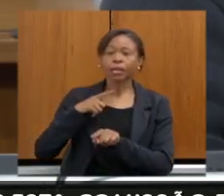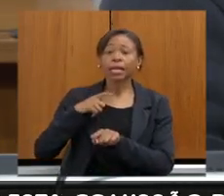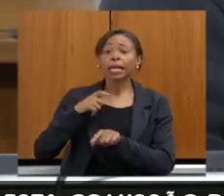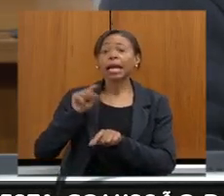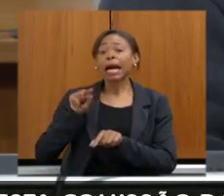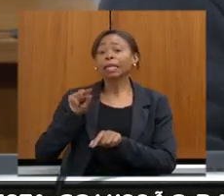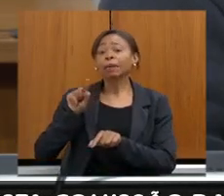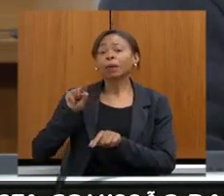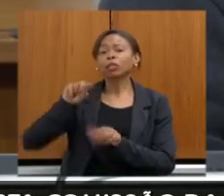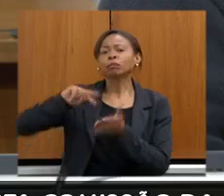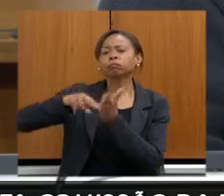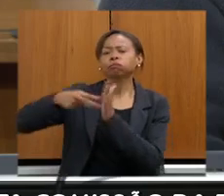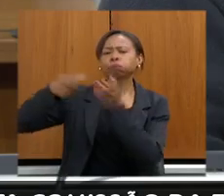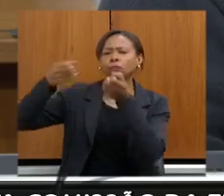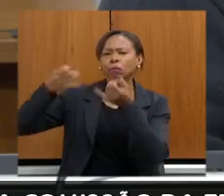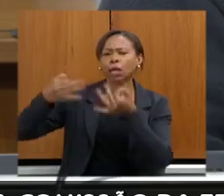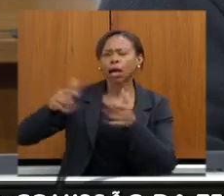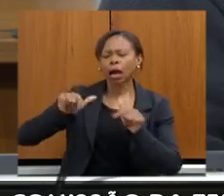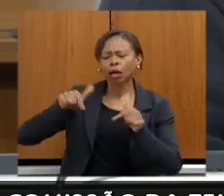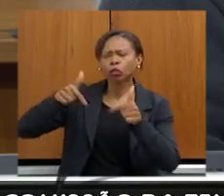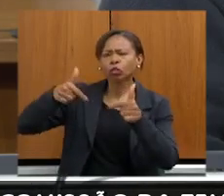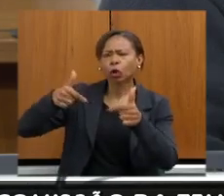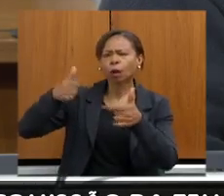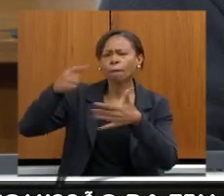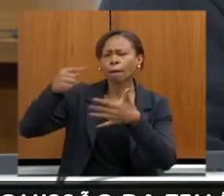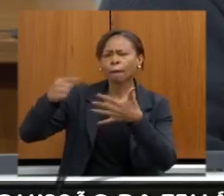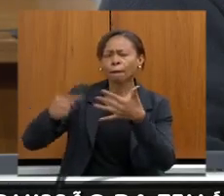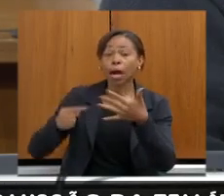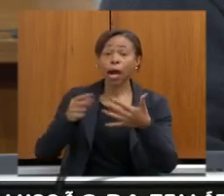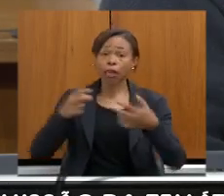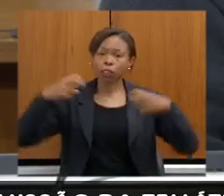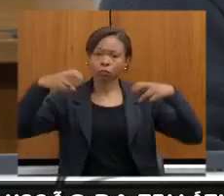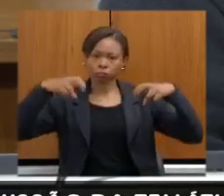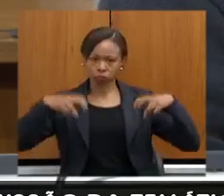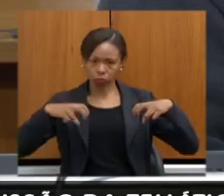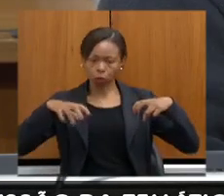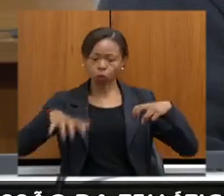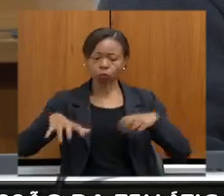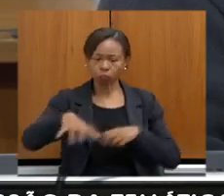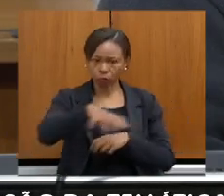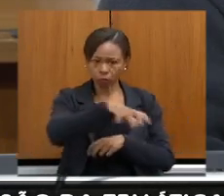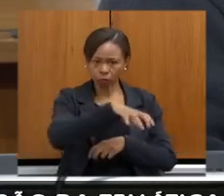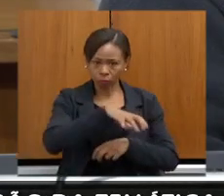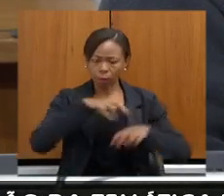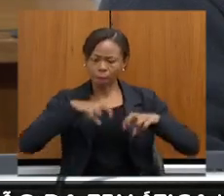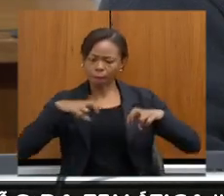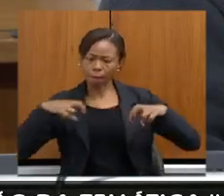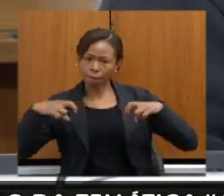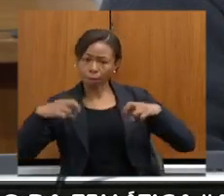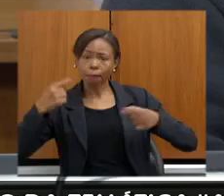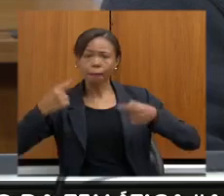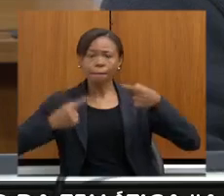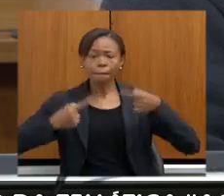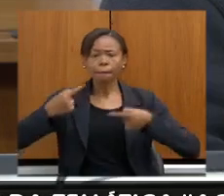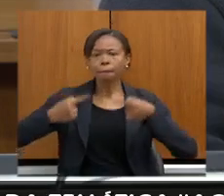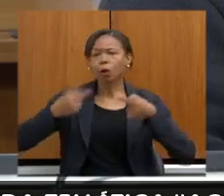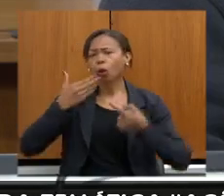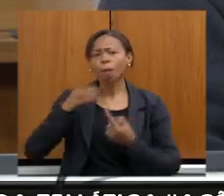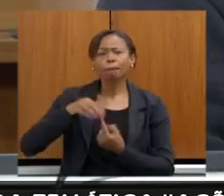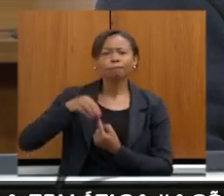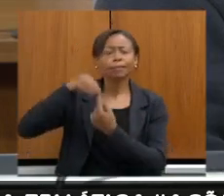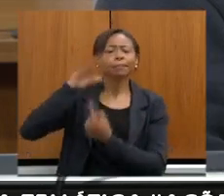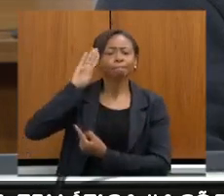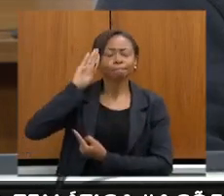dessas definições de ações, nós vamos sentar com cada um dos setores e discutir a priorização